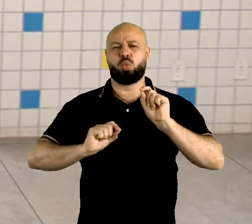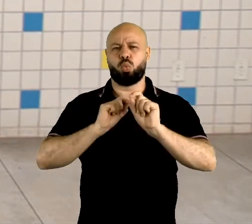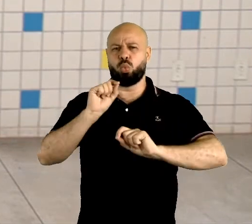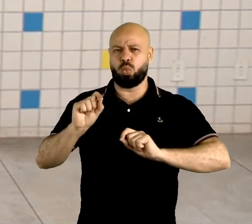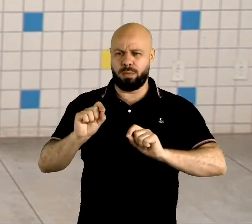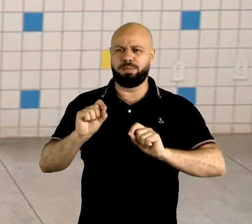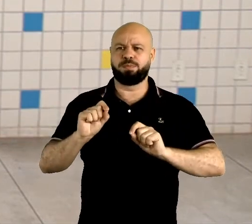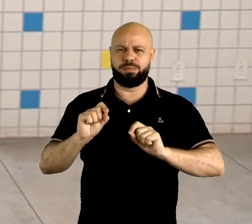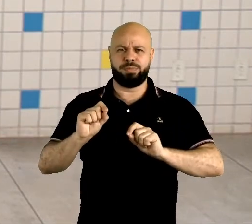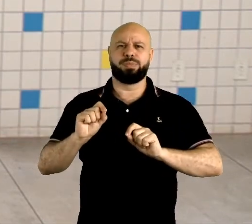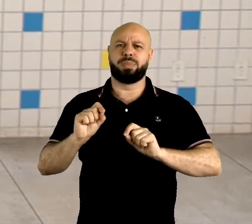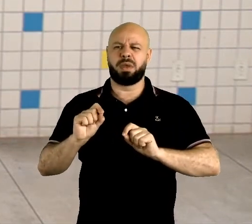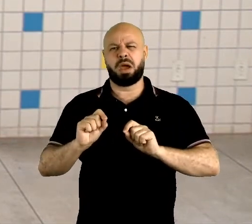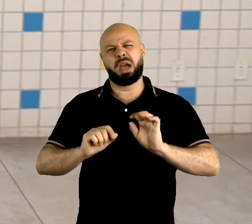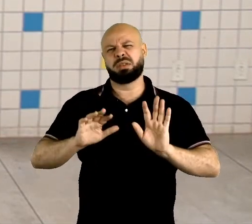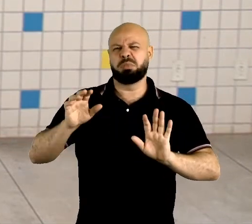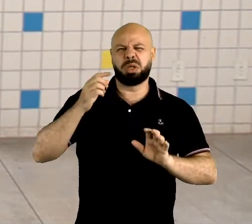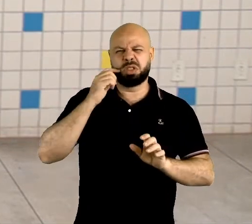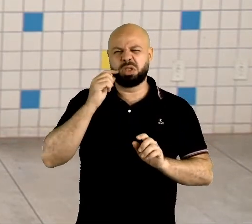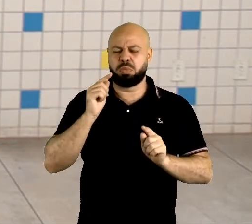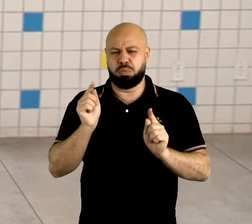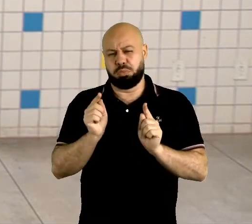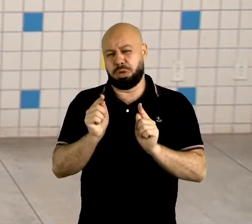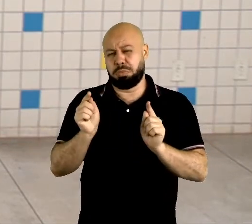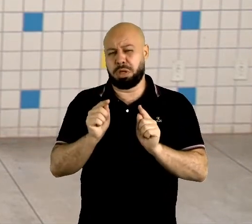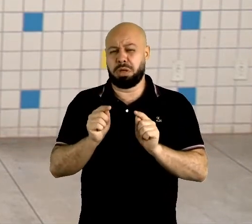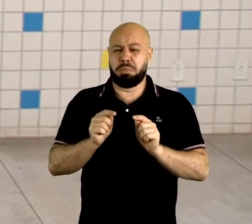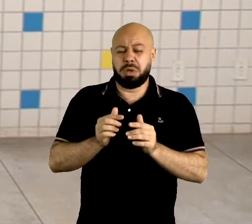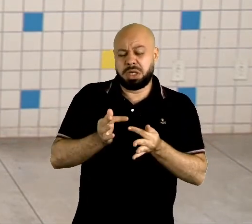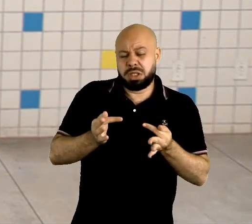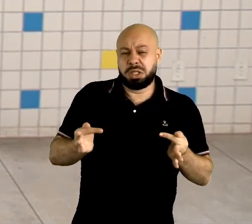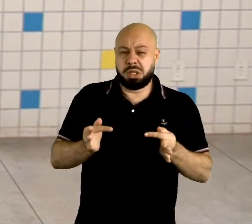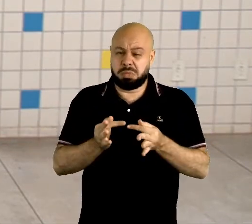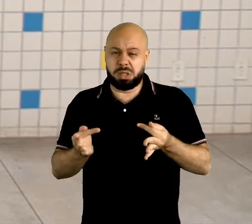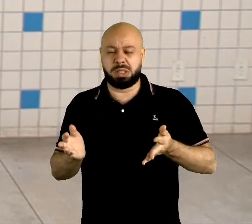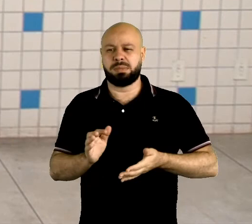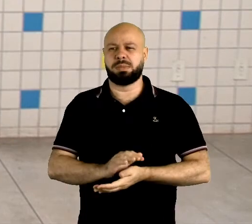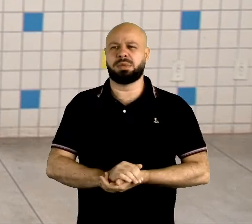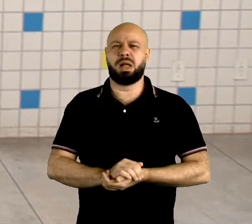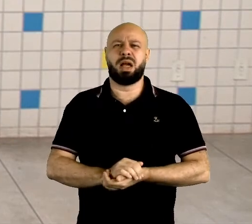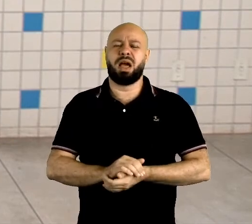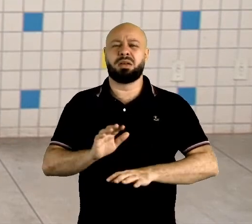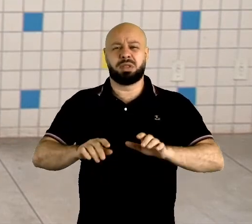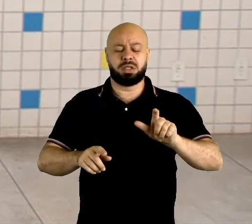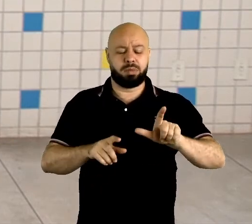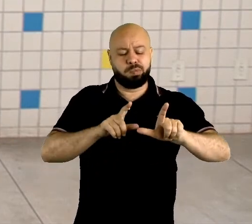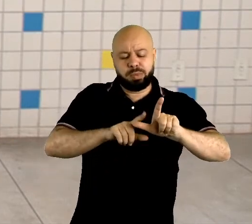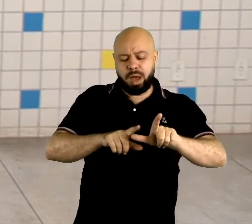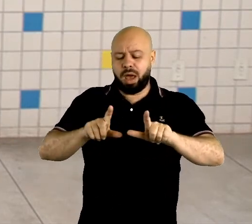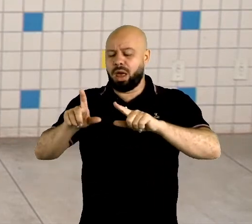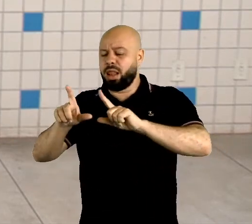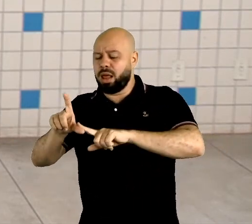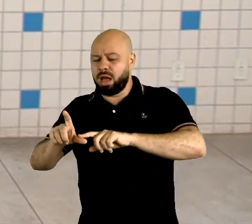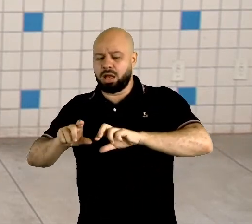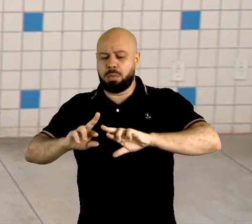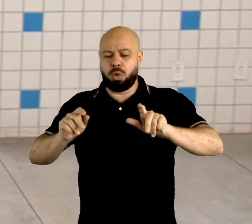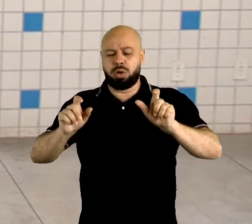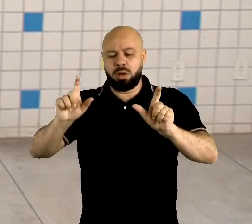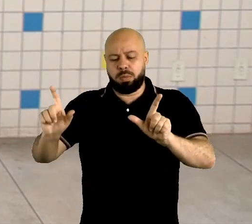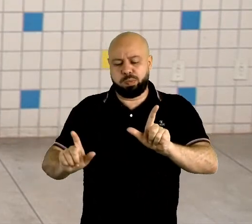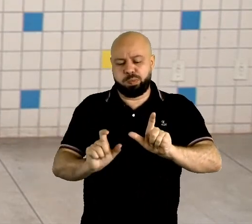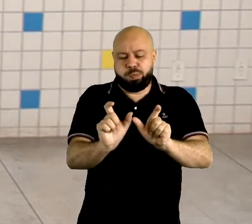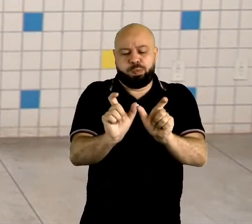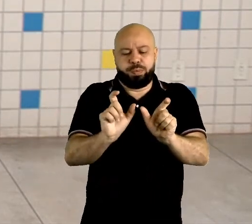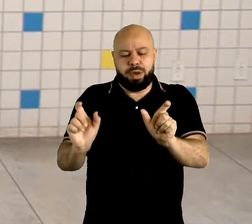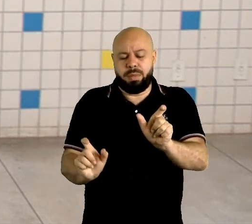essas diferenças são mais sutis, né? São diferenças sutis. É a mudança de uma letra, a inserção de outra, no caso aí